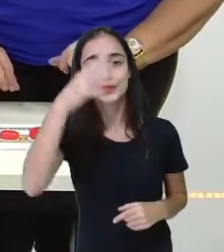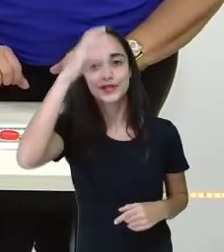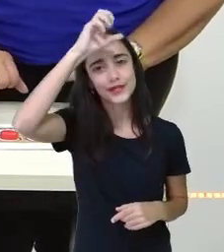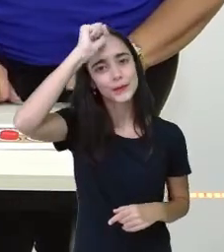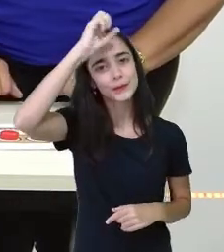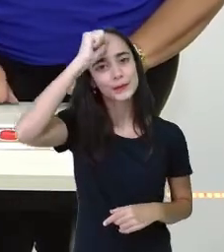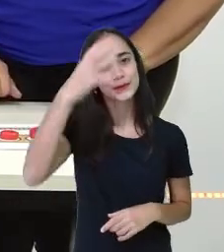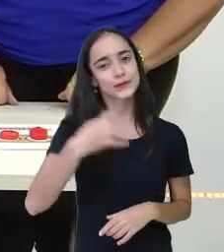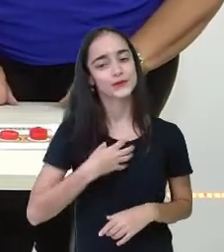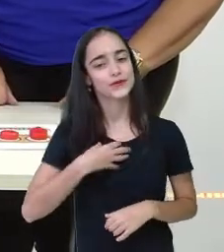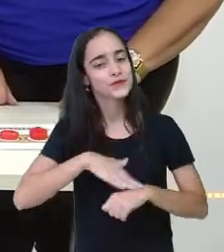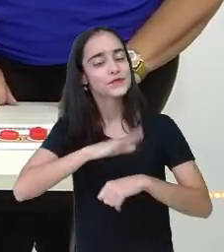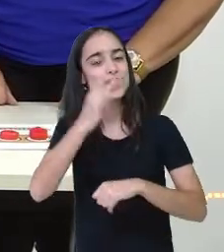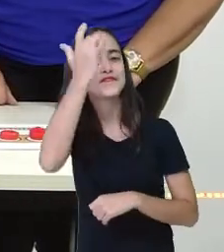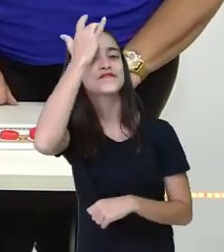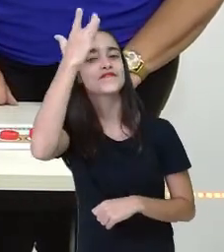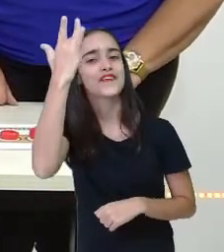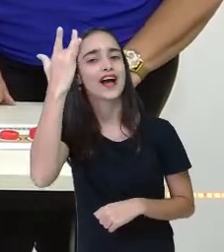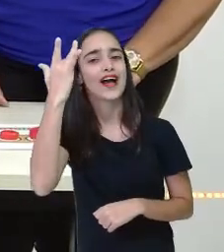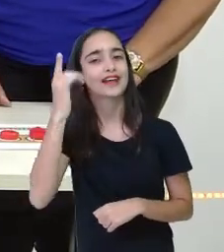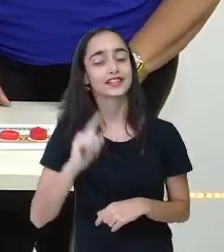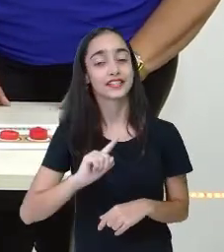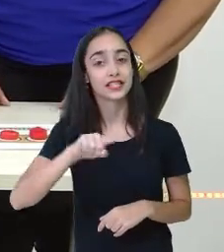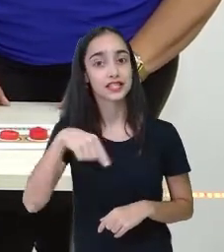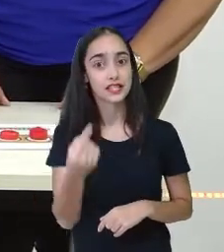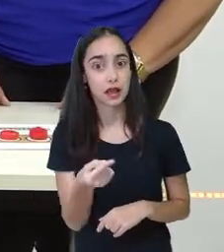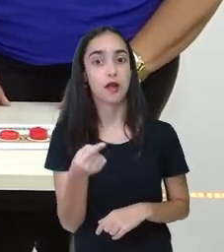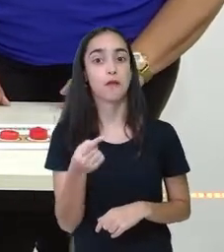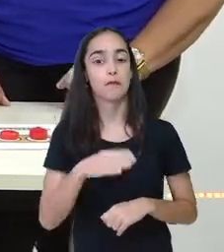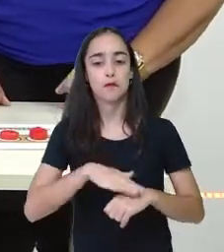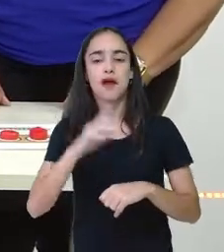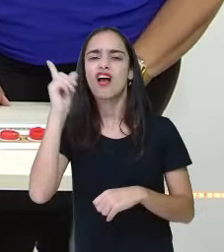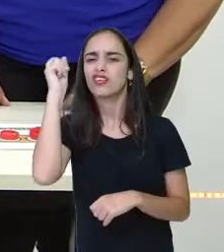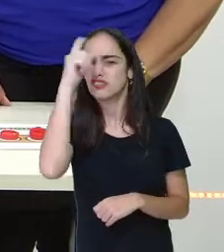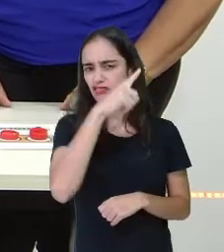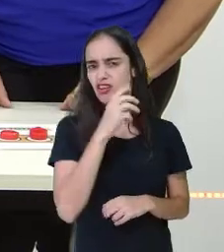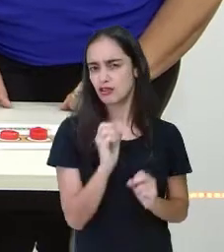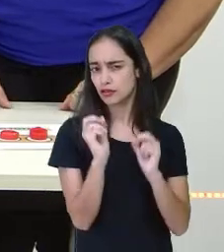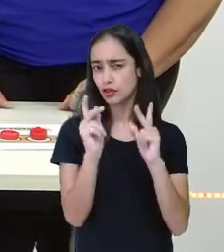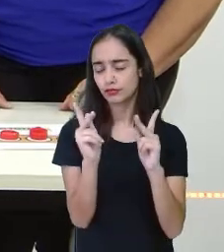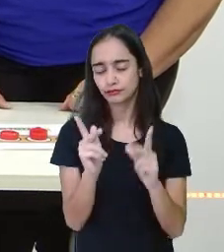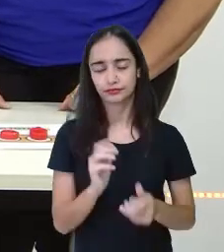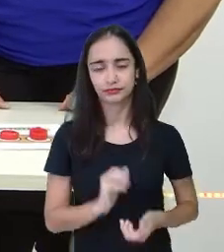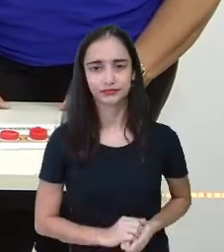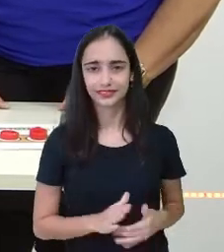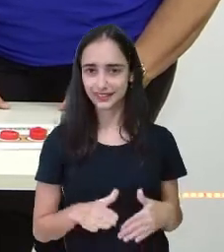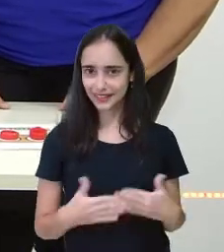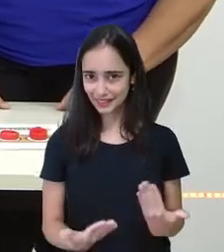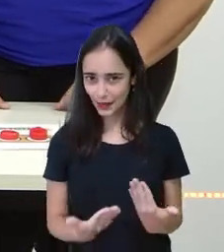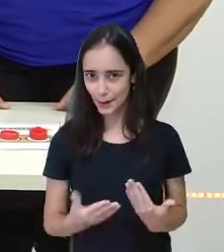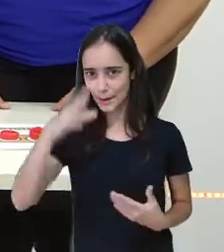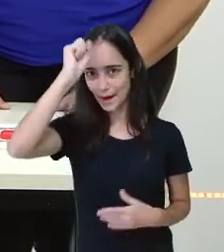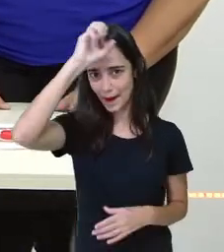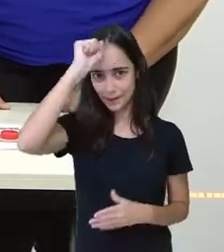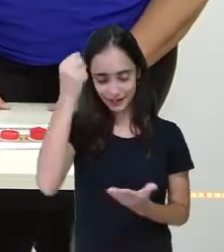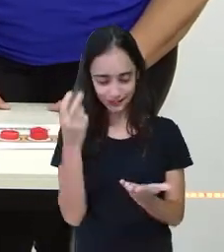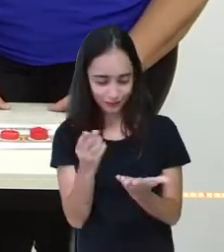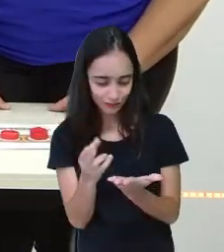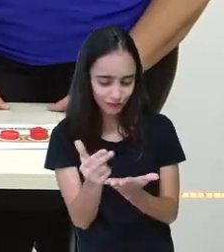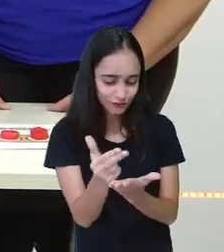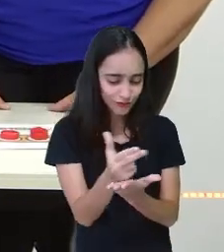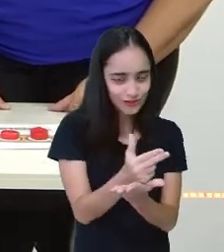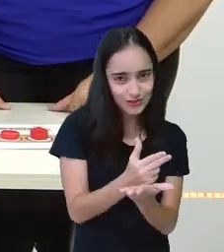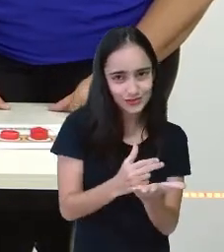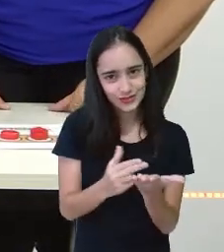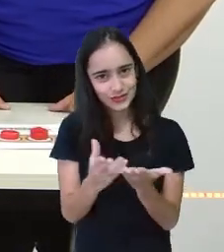pouquinho, tá? Mas de uma forma que vocês compreendam. Então, eu aprendo a fazer com desenhos. Depois eu vou registrando